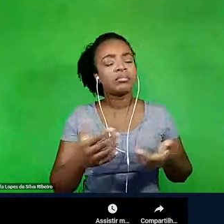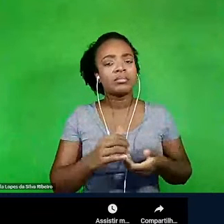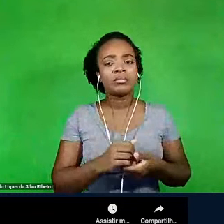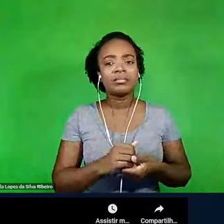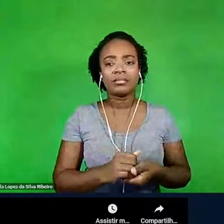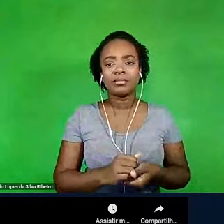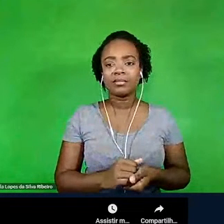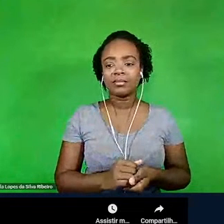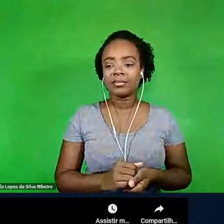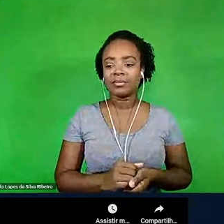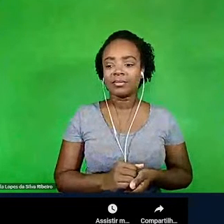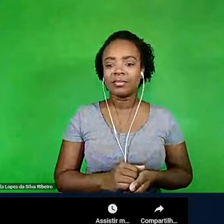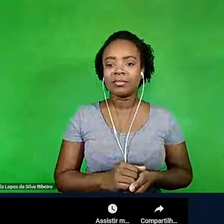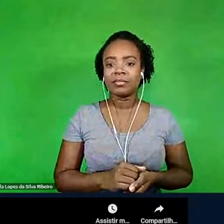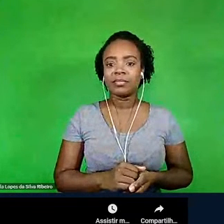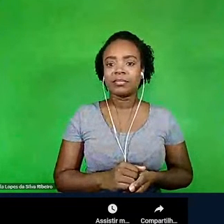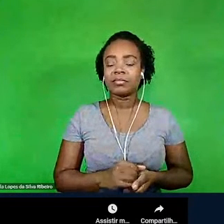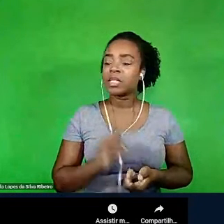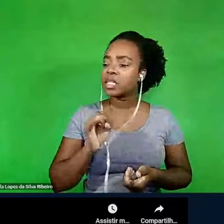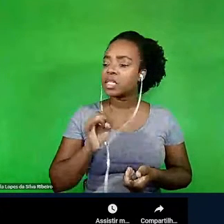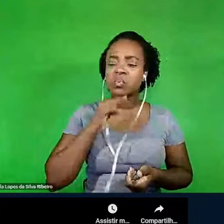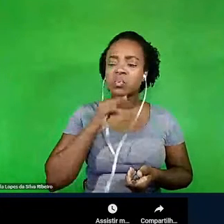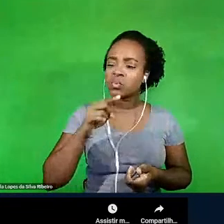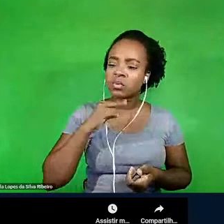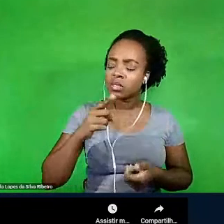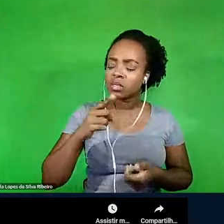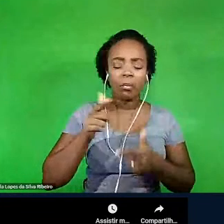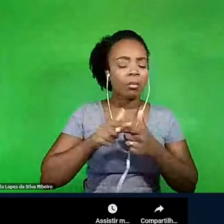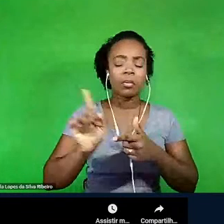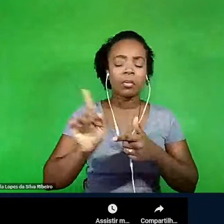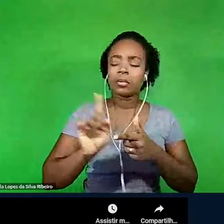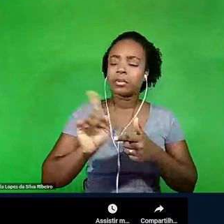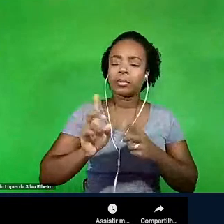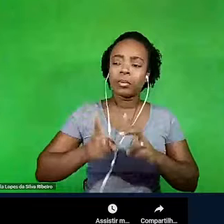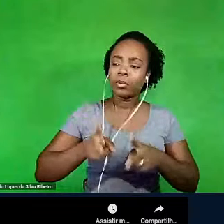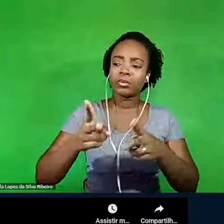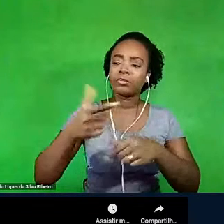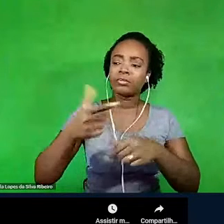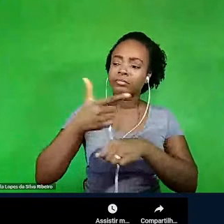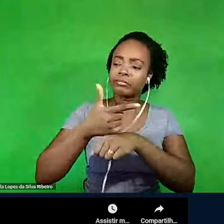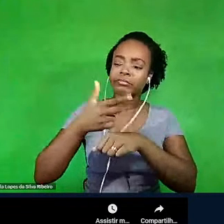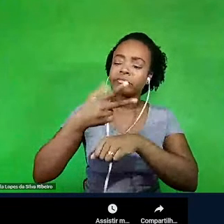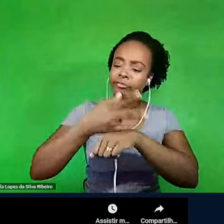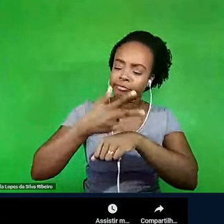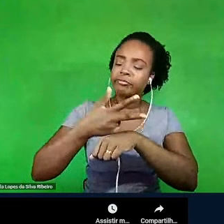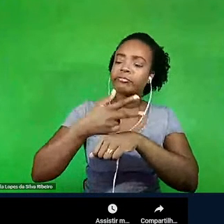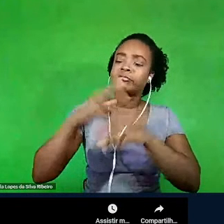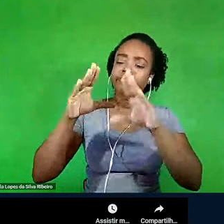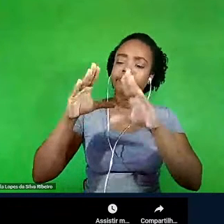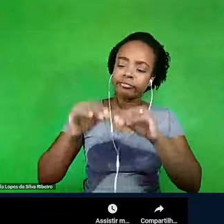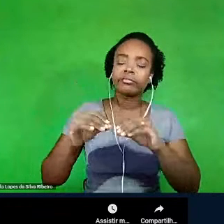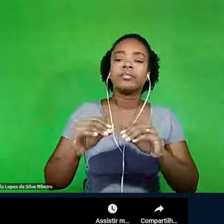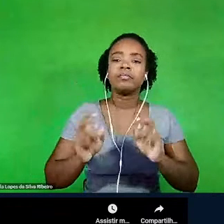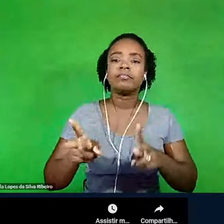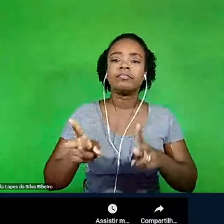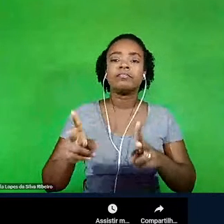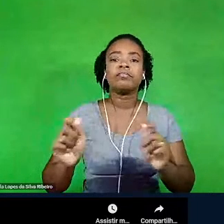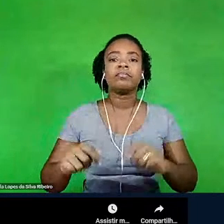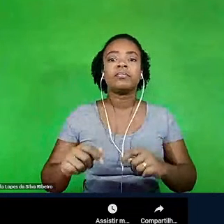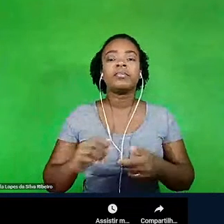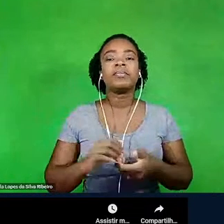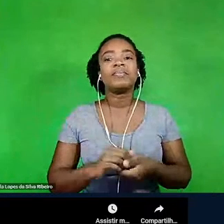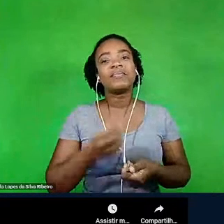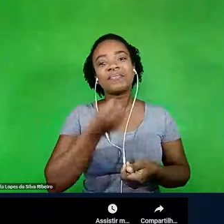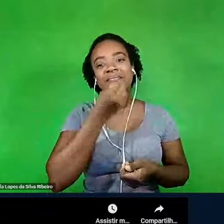Vamos usar a senha web, se não conseguir, não tem problema. Tá certo. Bom, gente, bom dia,